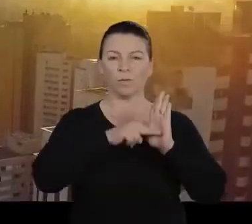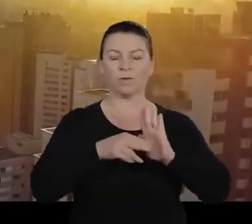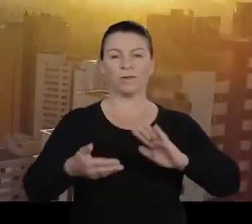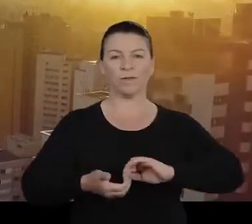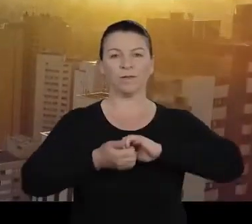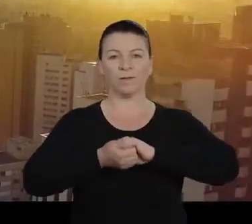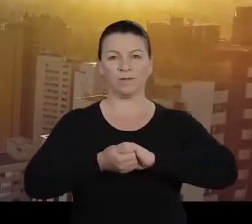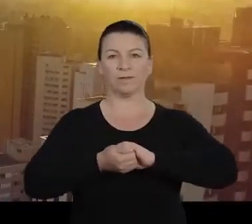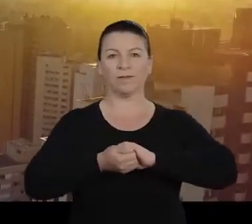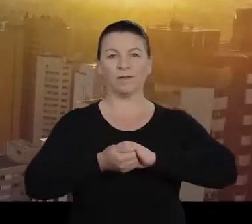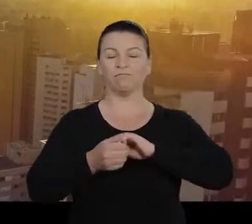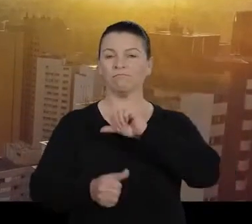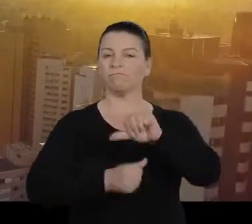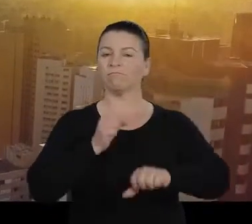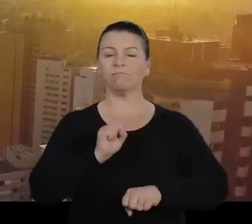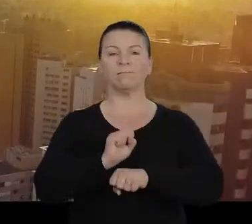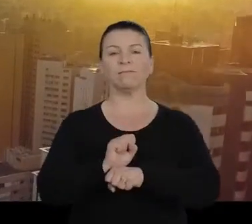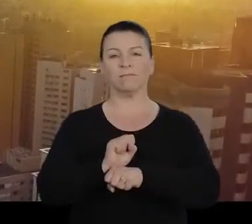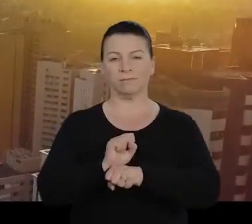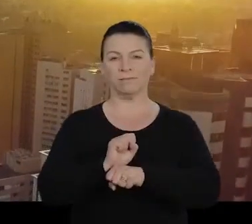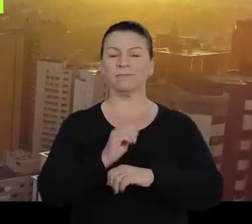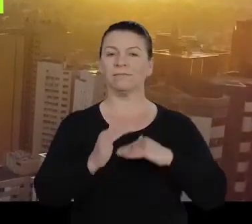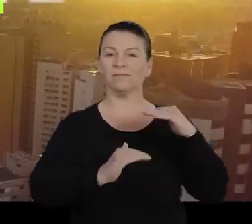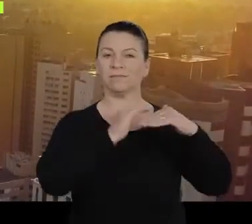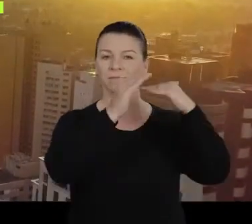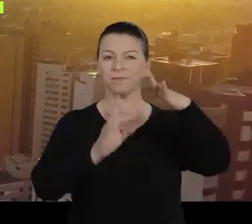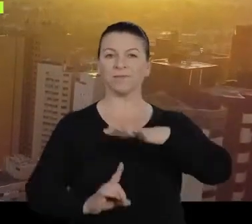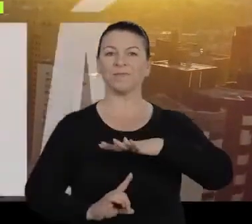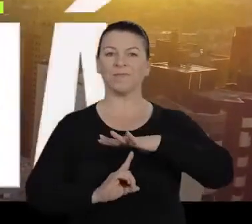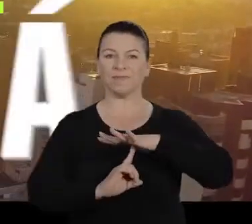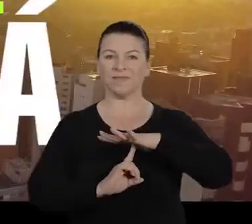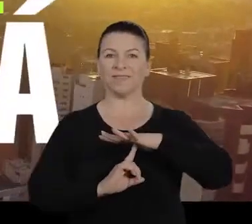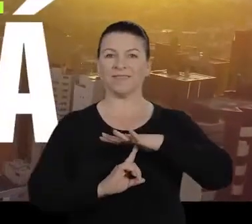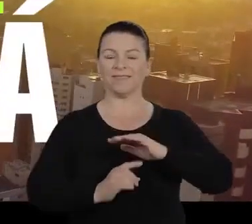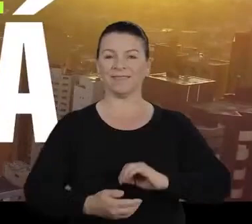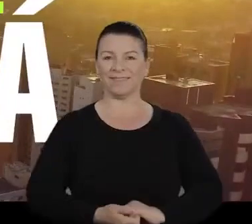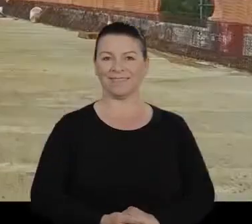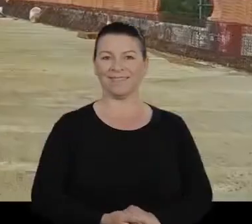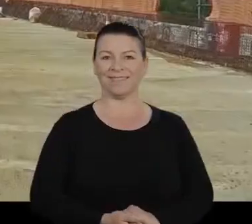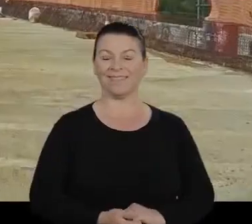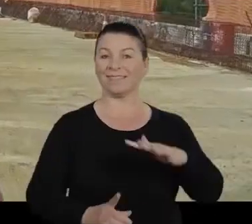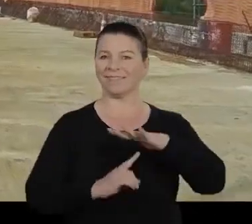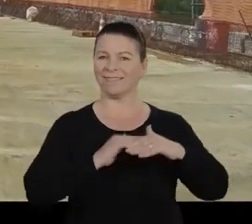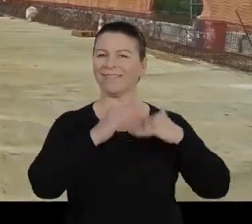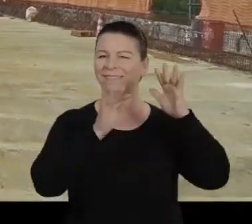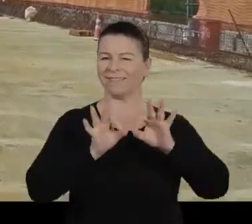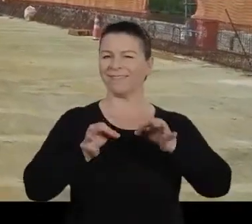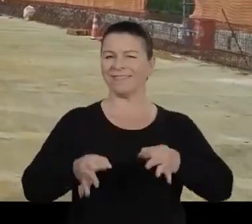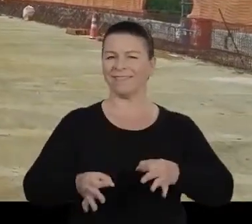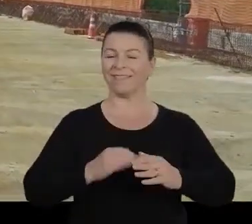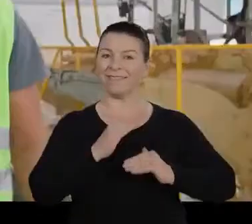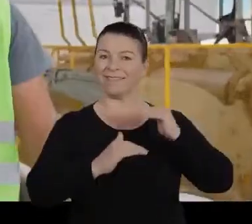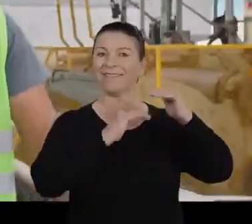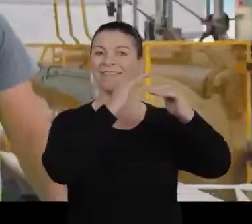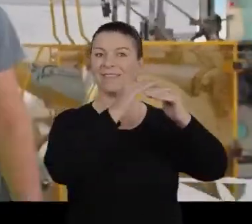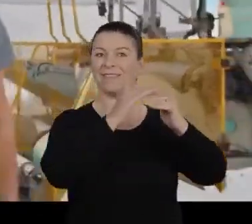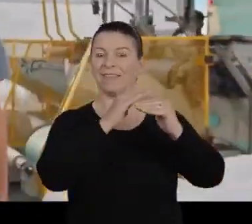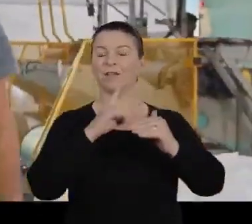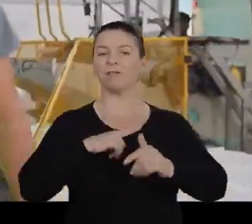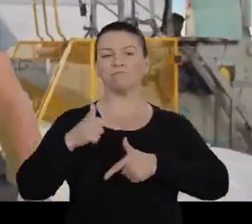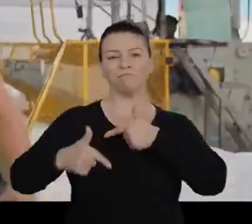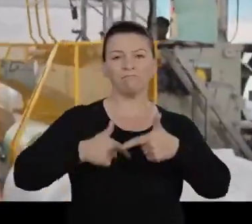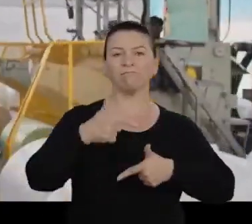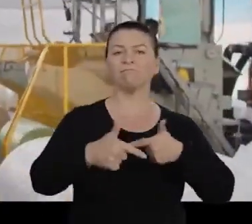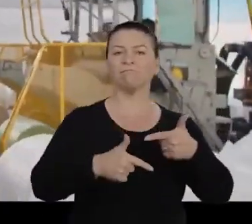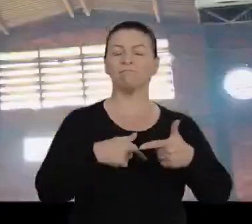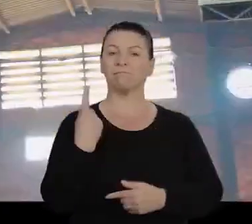Começa agora o programa da coligação a mudança não para. Pra frente, Paraná. É pra frente que o Paraná dá certo. Pra frente,